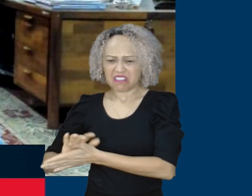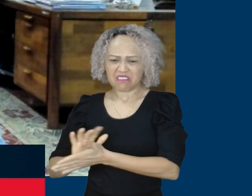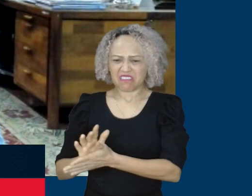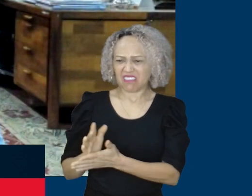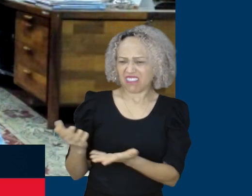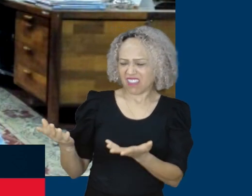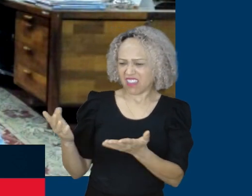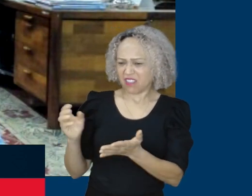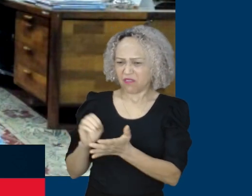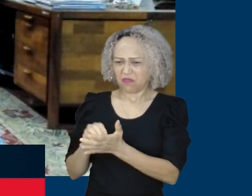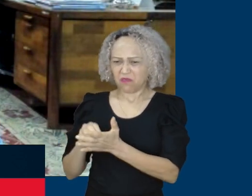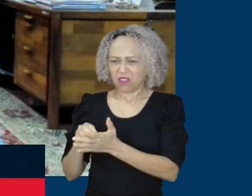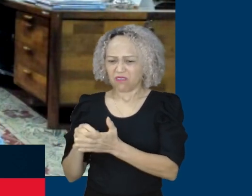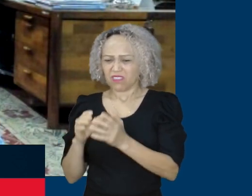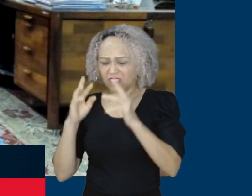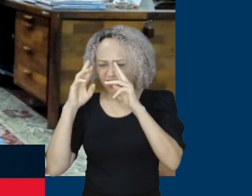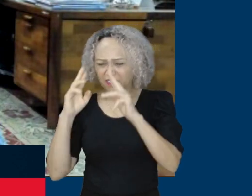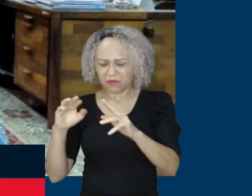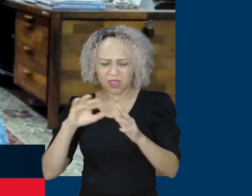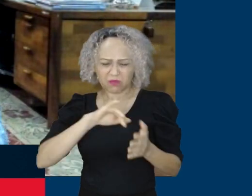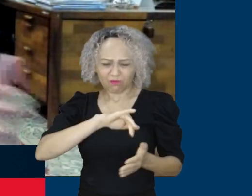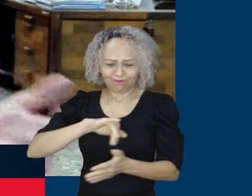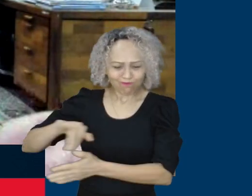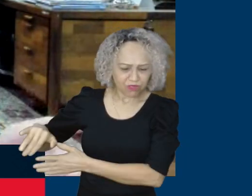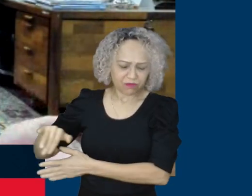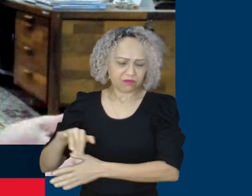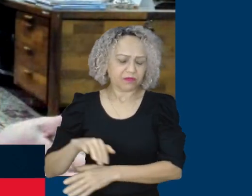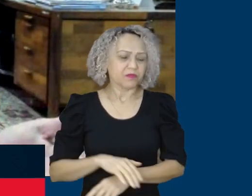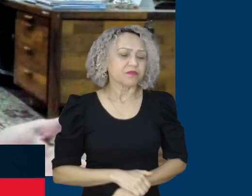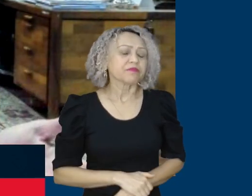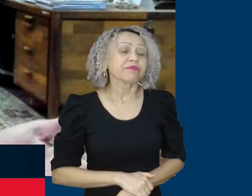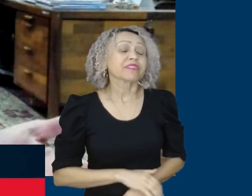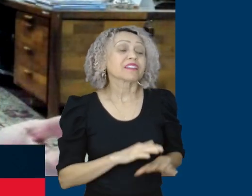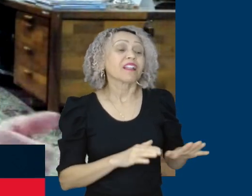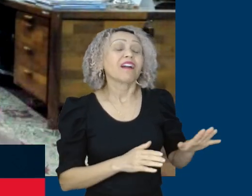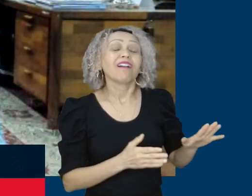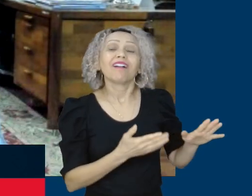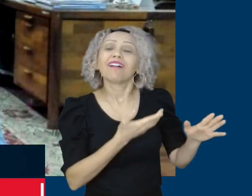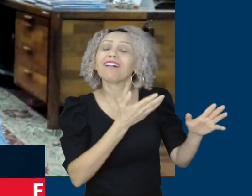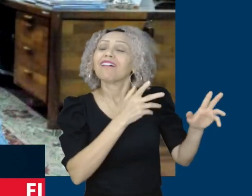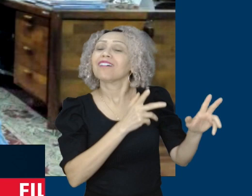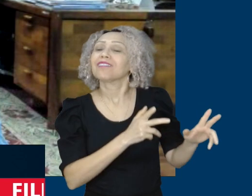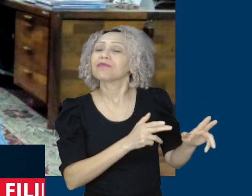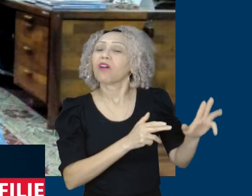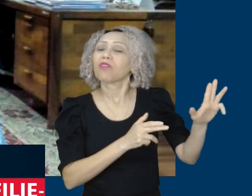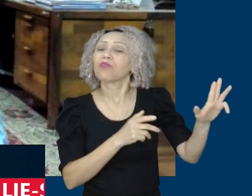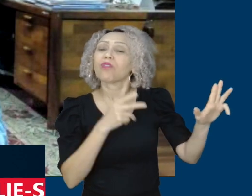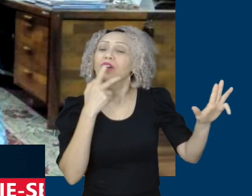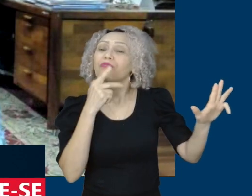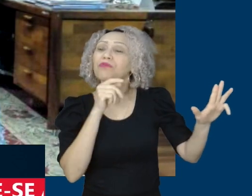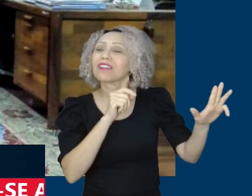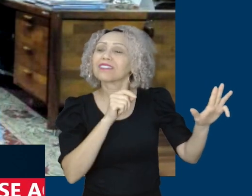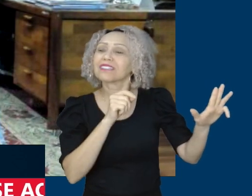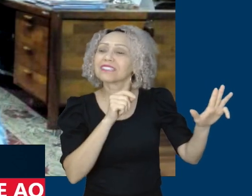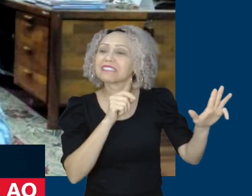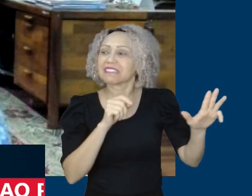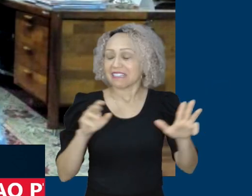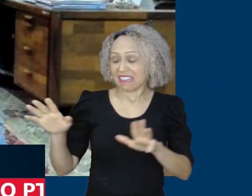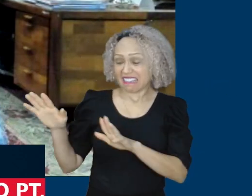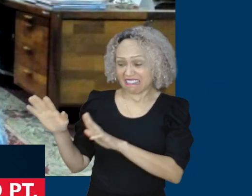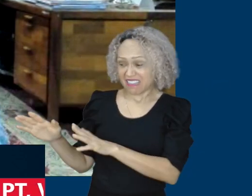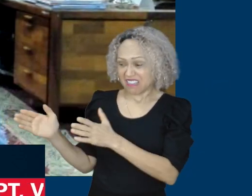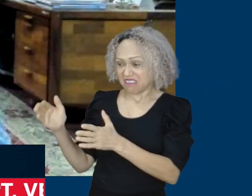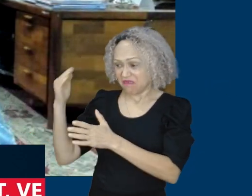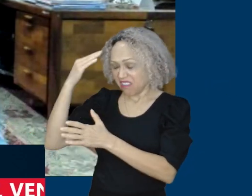de trocar espaço de, como diz o presidente Lula, de treinar tiro para espaço de leituras,